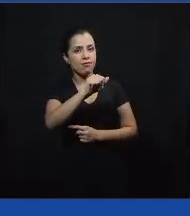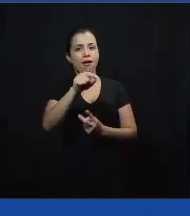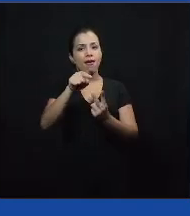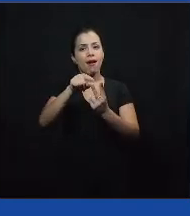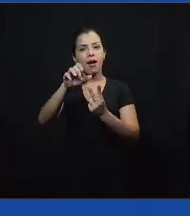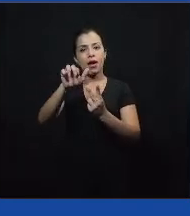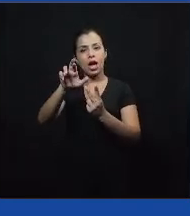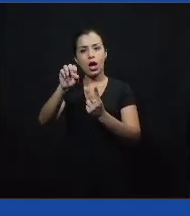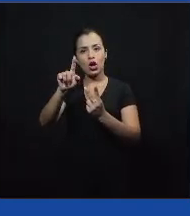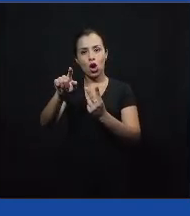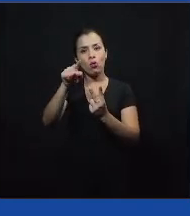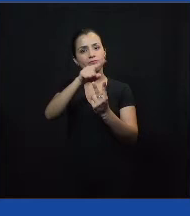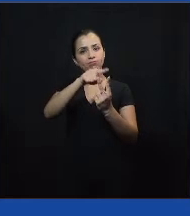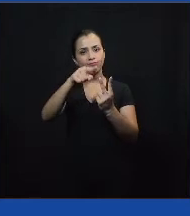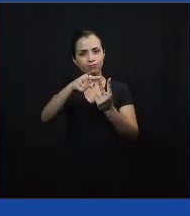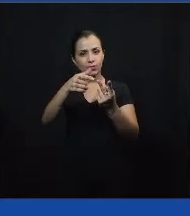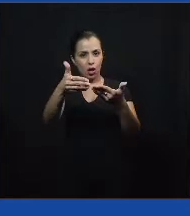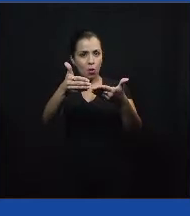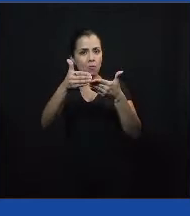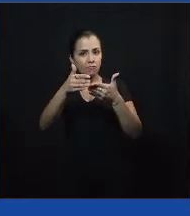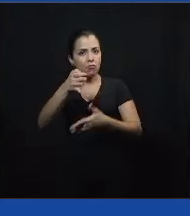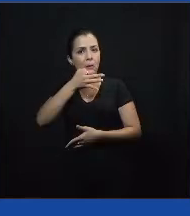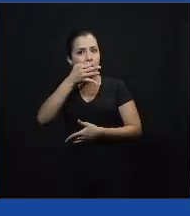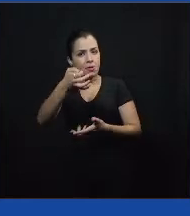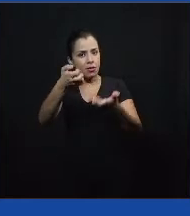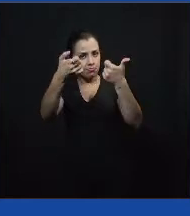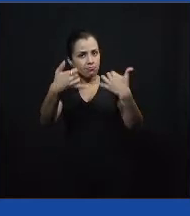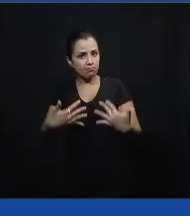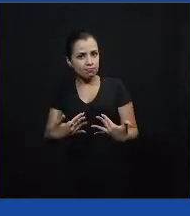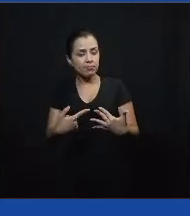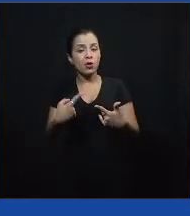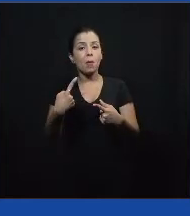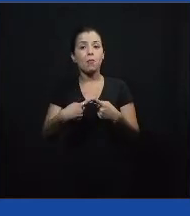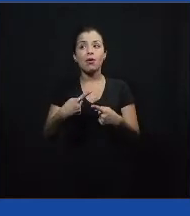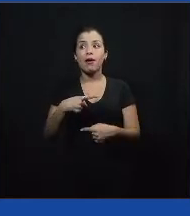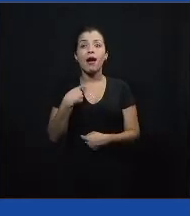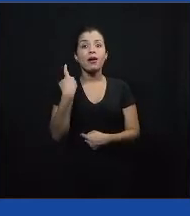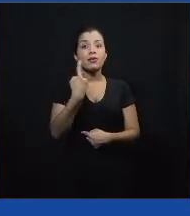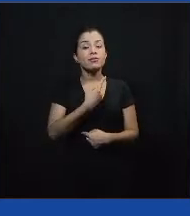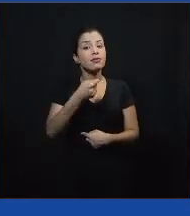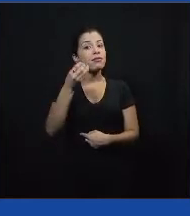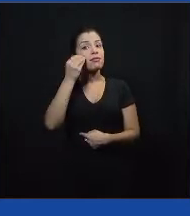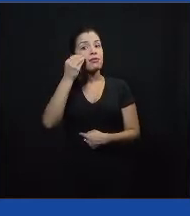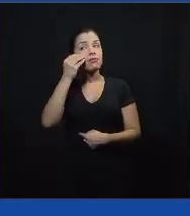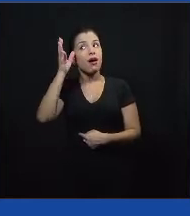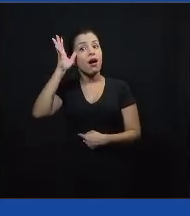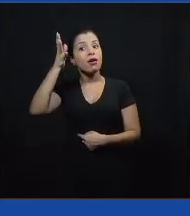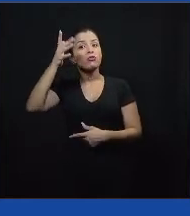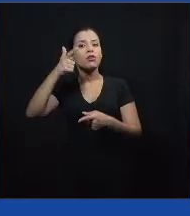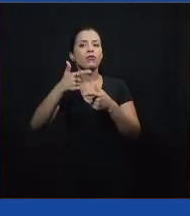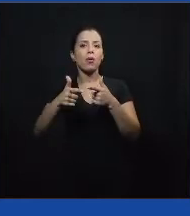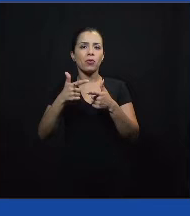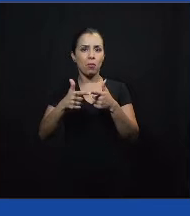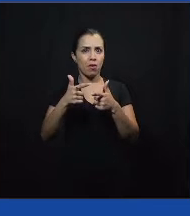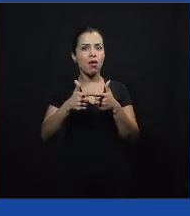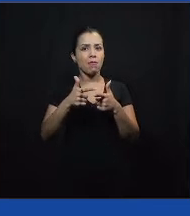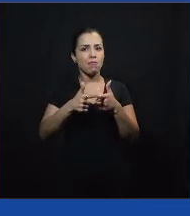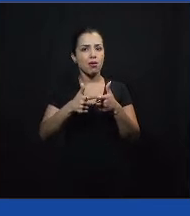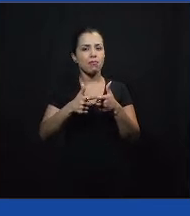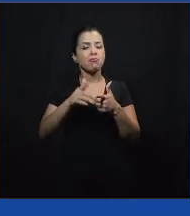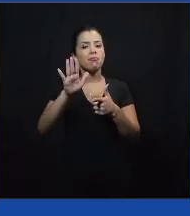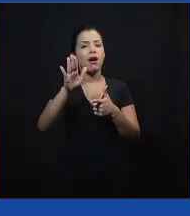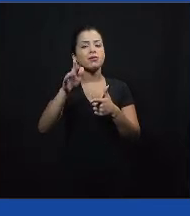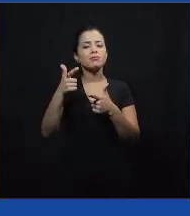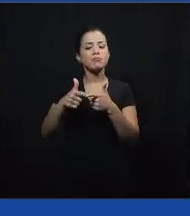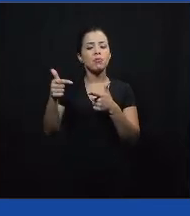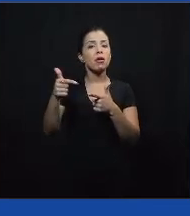trazer suas percepções, para que a gente possa, antes de mais nada, pensar no problema que a gente vai resolver, né. E o Canvas,